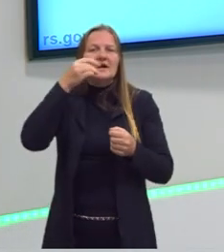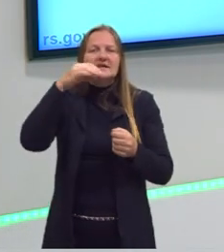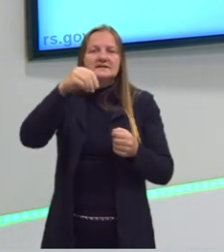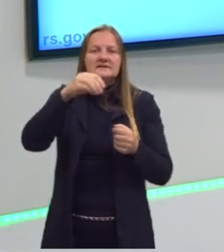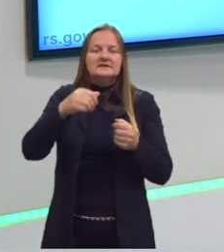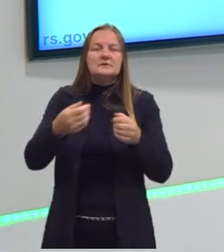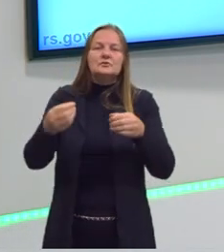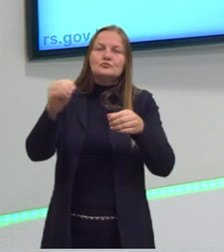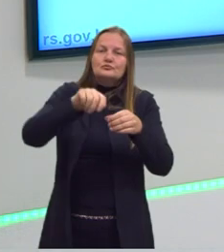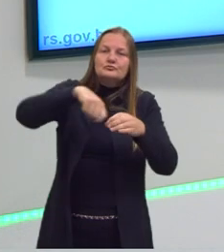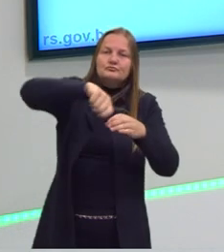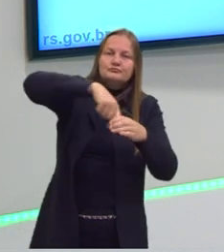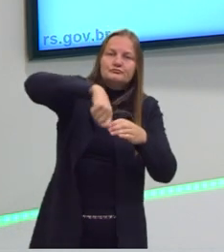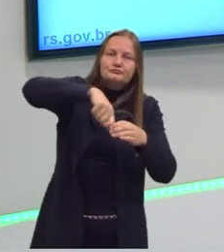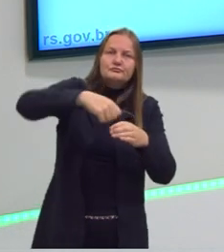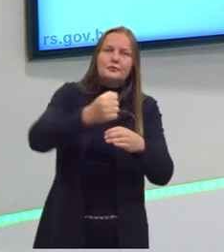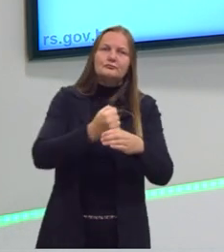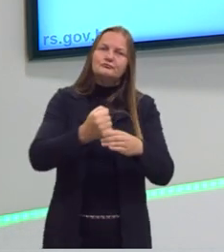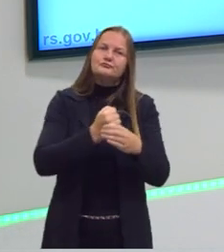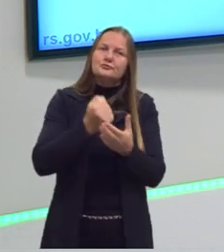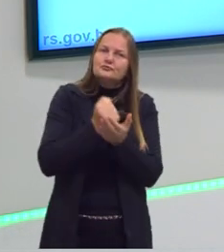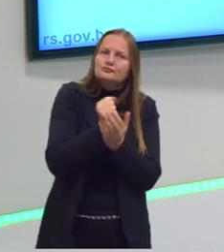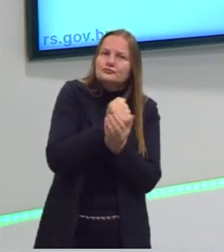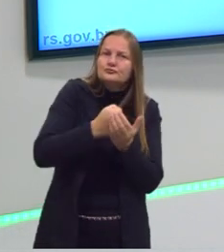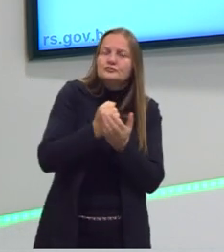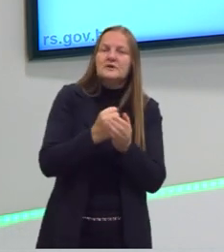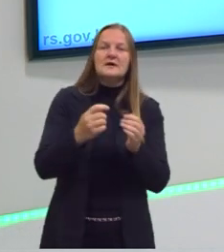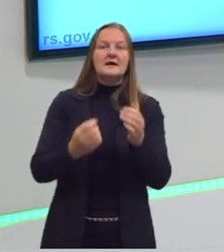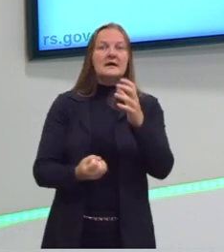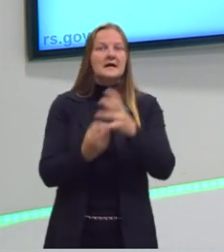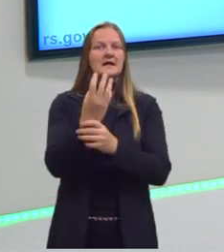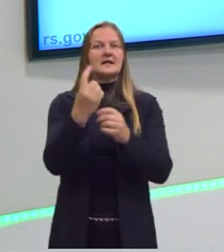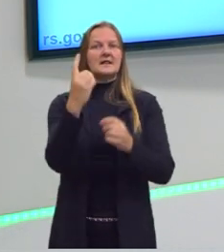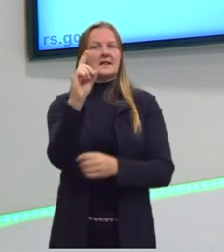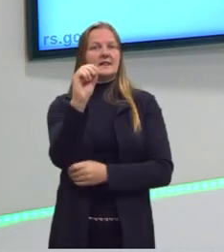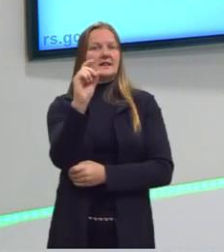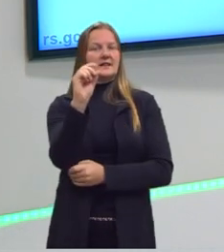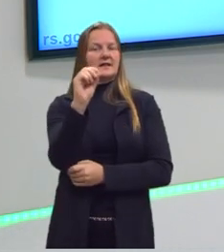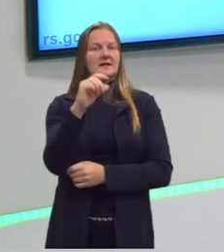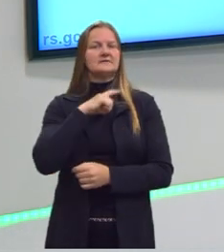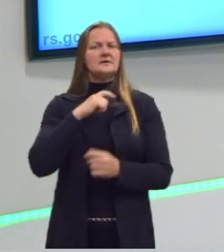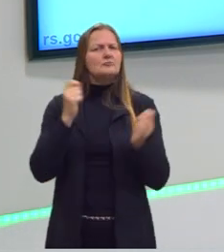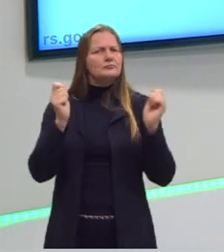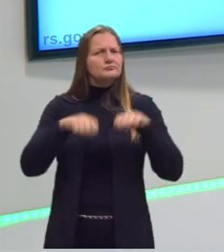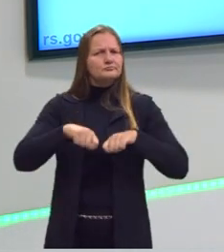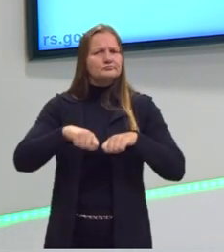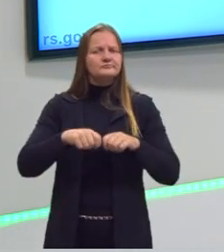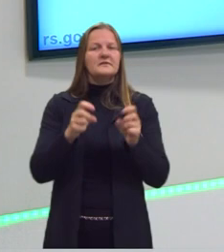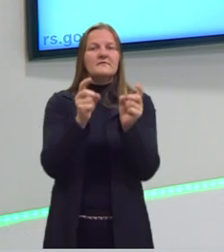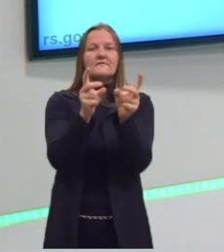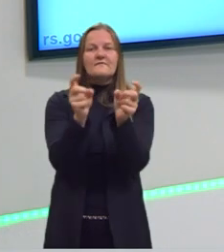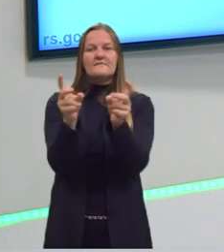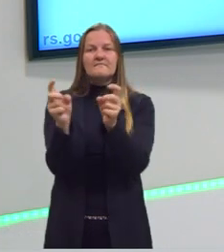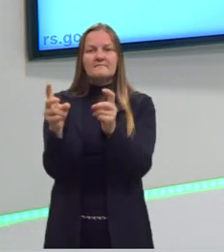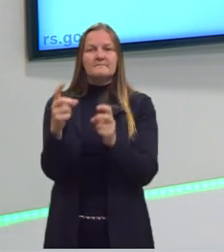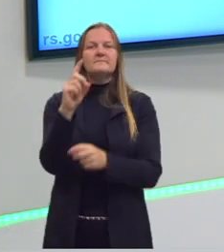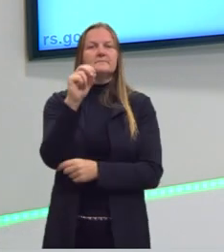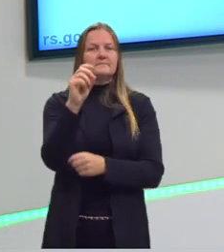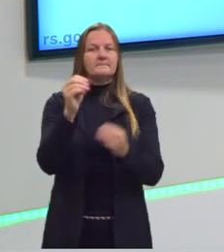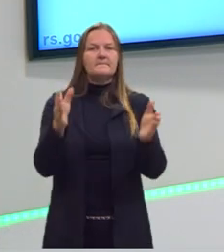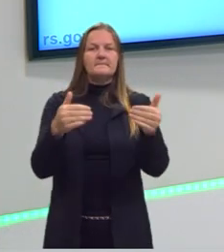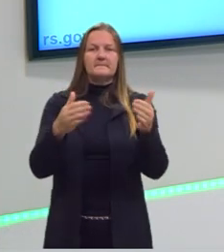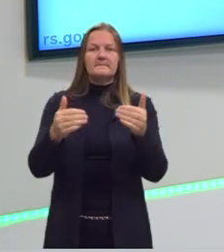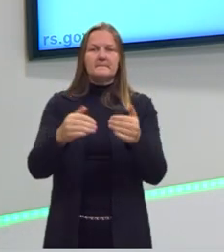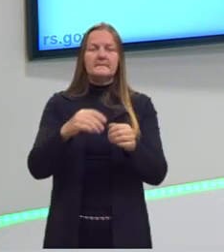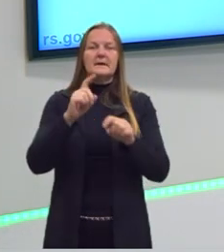glicose eu preciso para produzir aquelas 10 caixas, para saber se eu tenho capacidade de vender aquelas 10 caixas, se eu tenho matéria